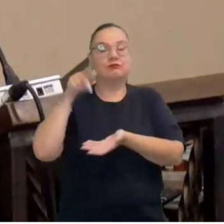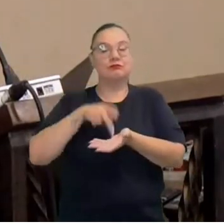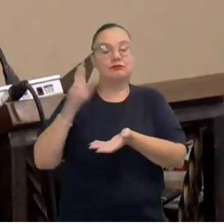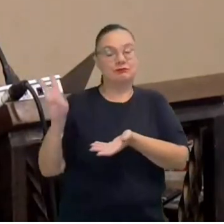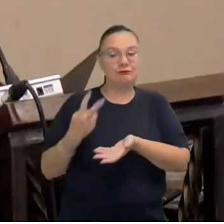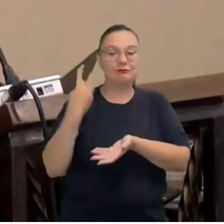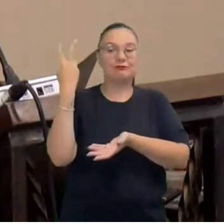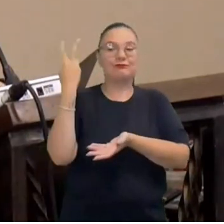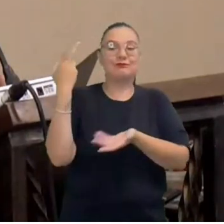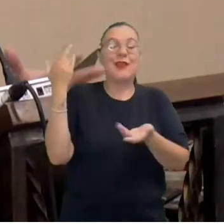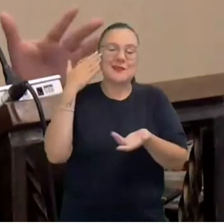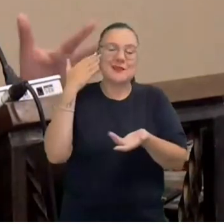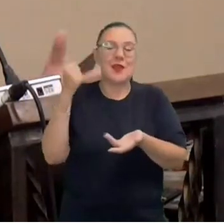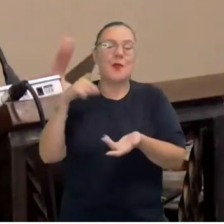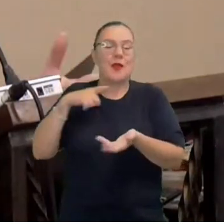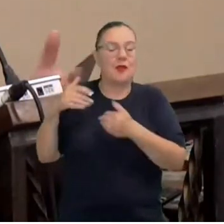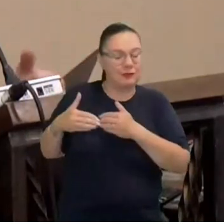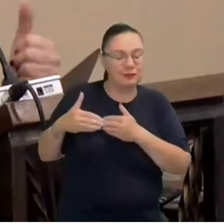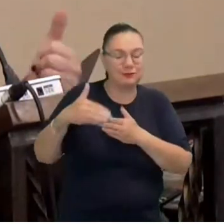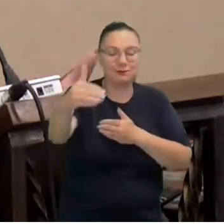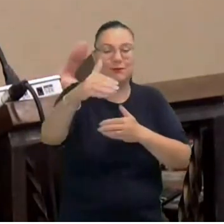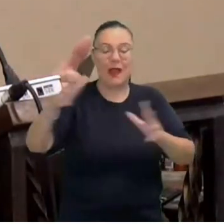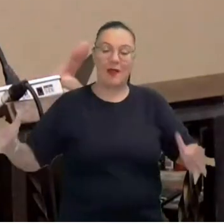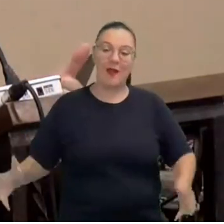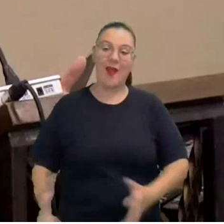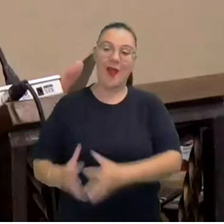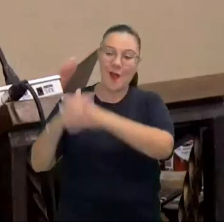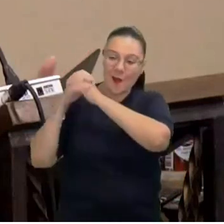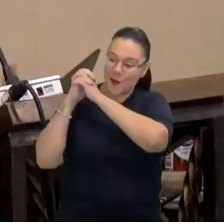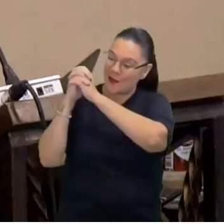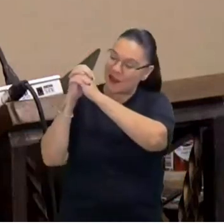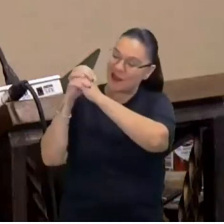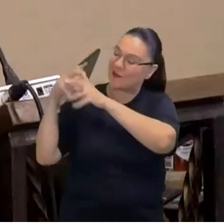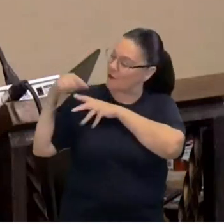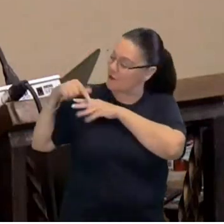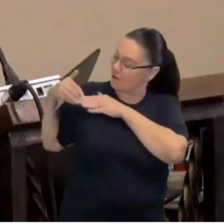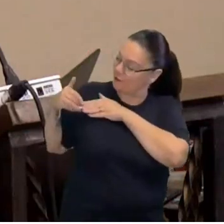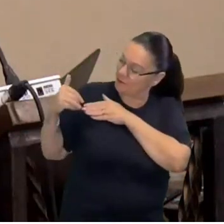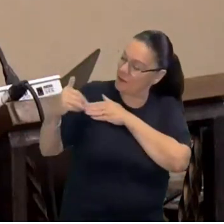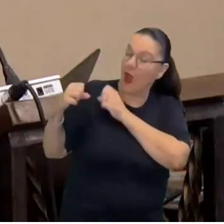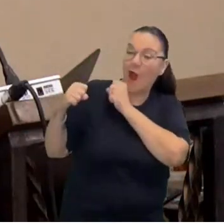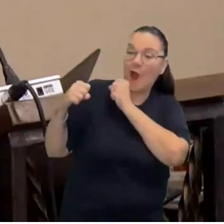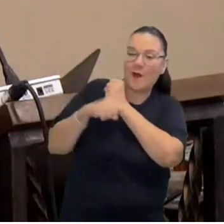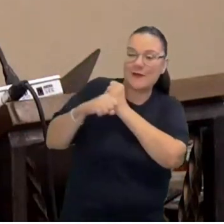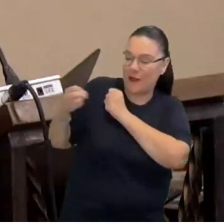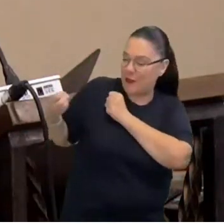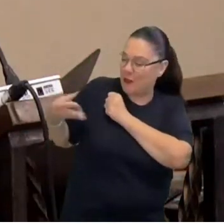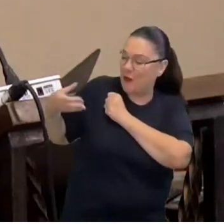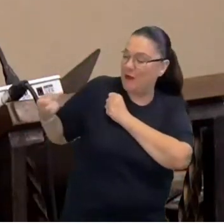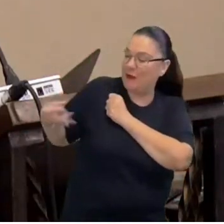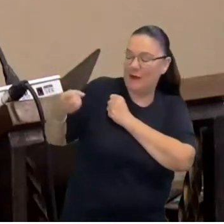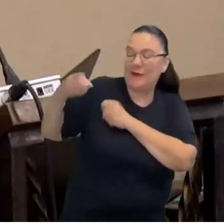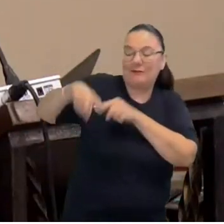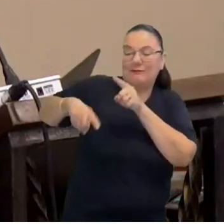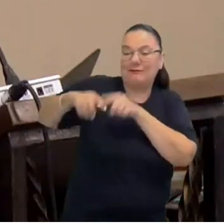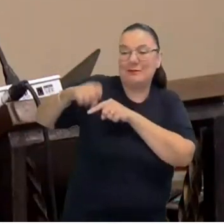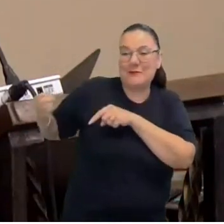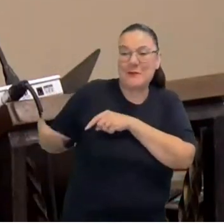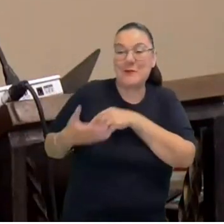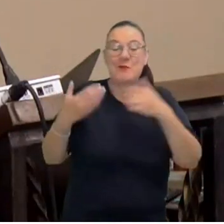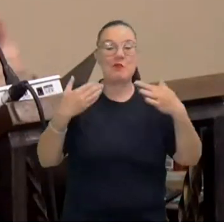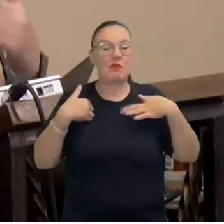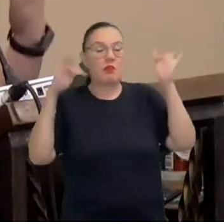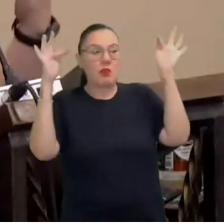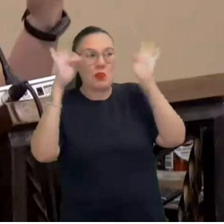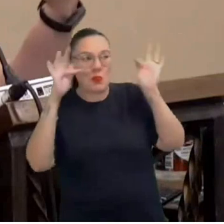tem que, daqui para frente, é caminhar de mãos juntas, de mãos dadas, e construir novas produções. Fico muito feliz, não posso deixar